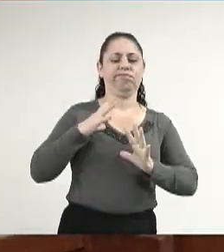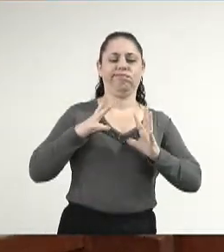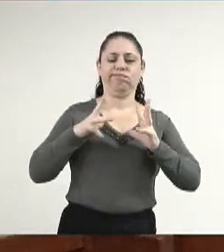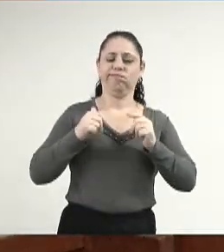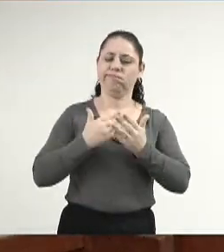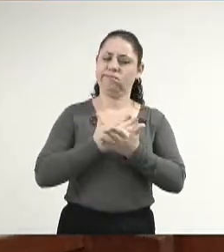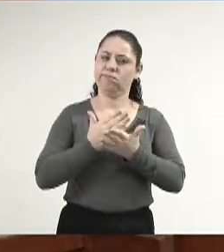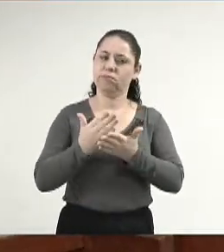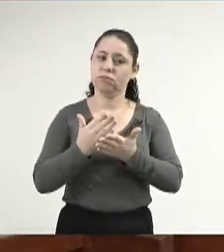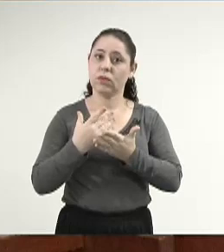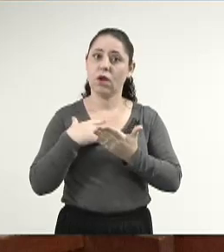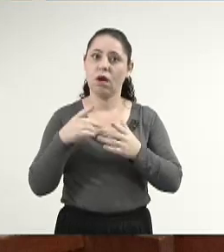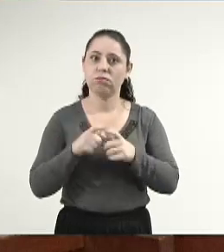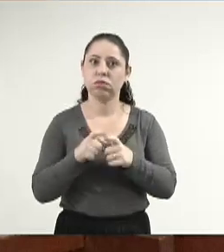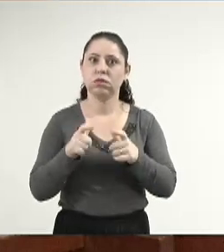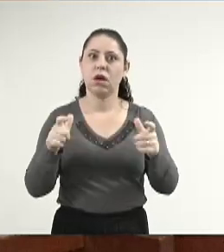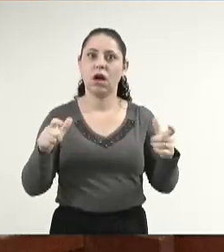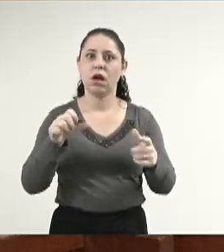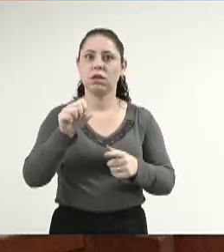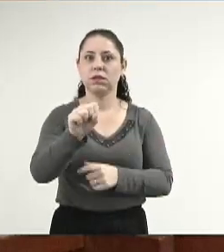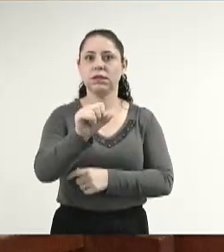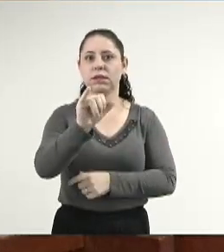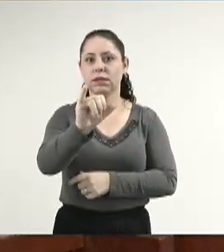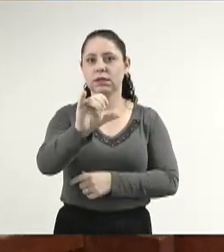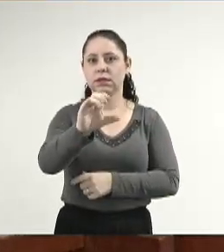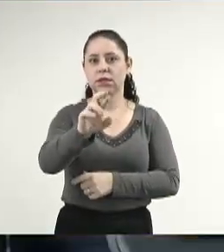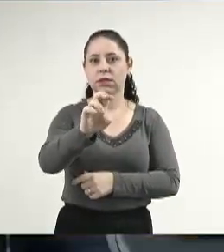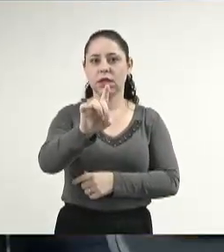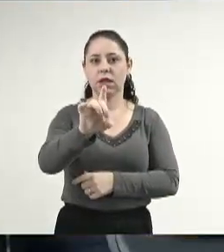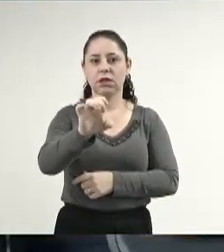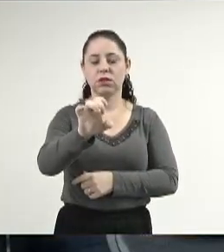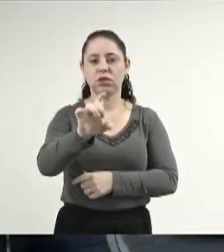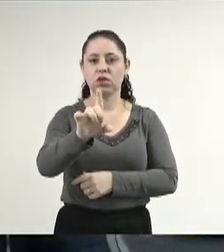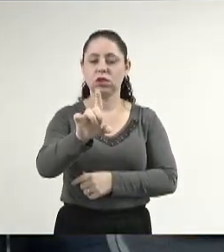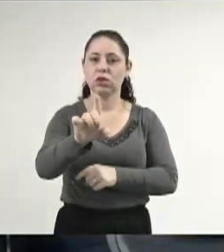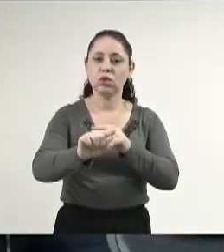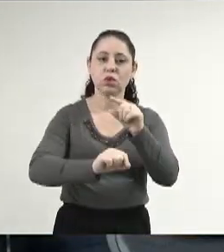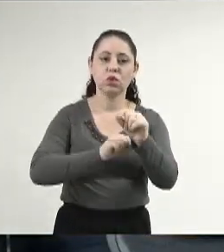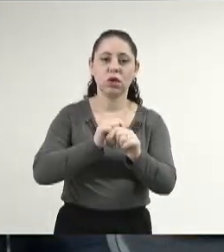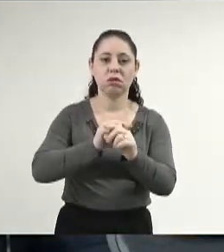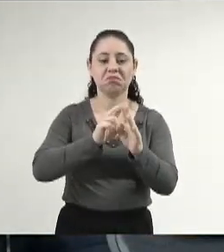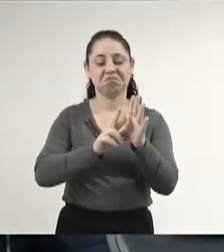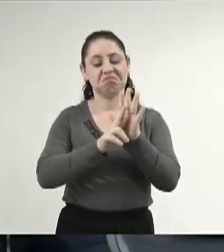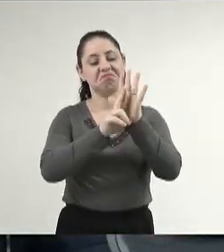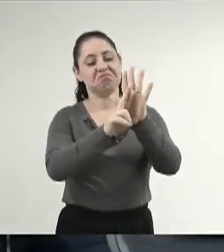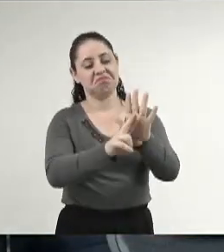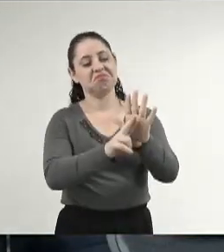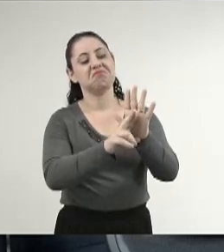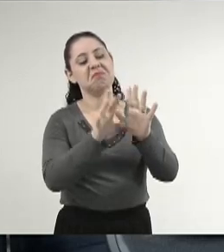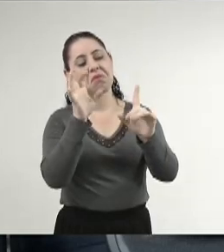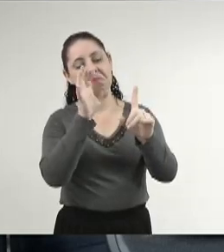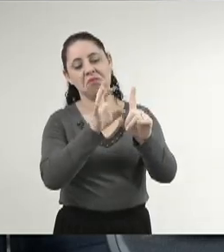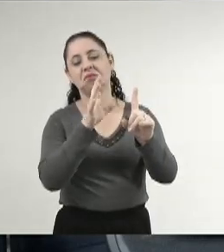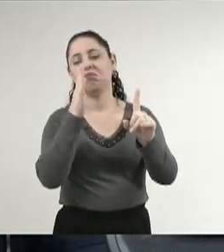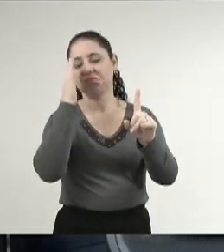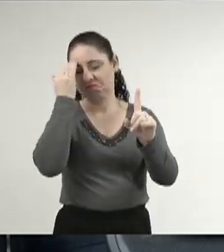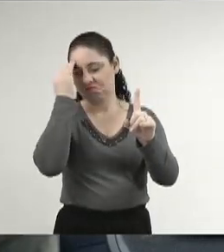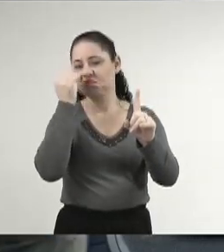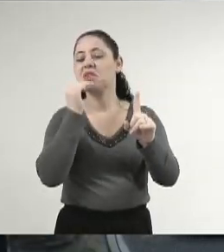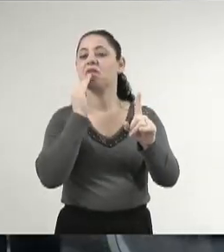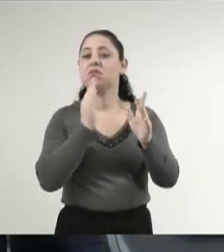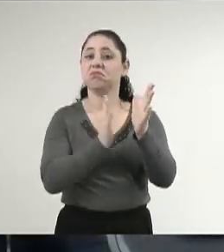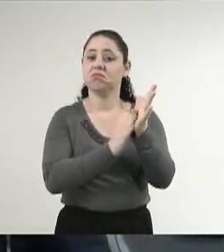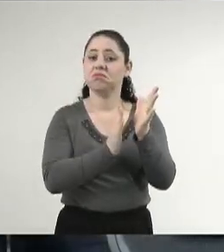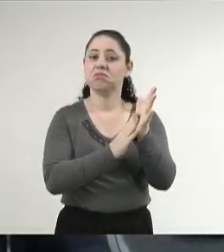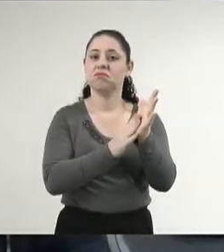assim, e olha o virou a Cicredi, FMS. Uma referência, com todo respeito, às outras instituições bancárias.